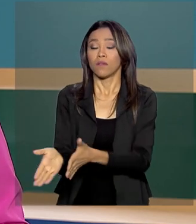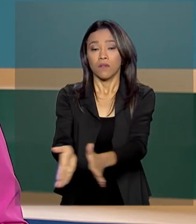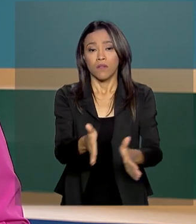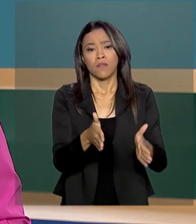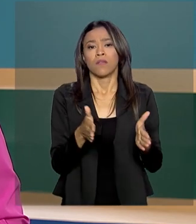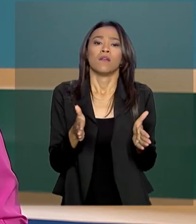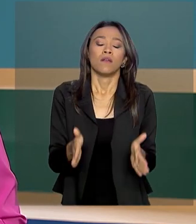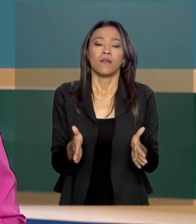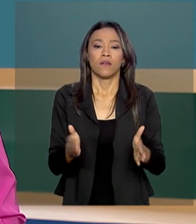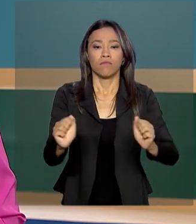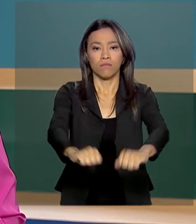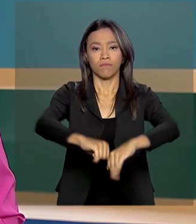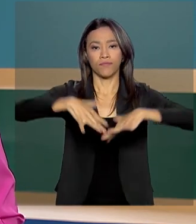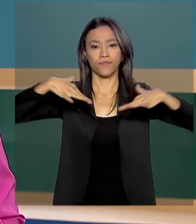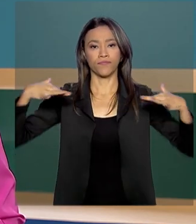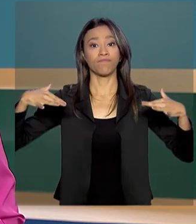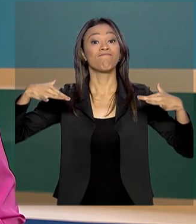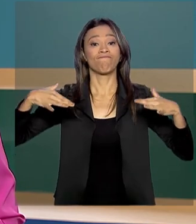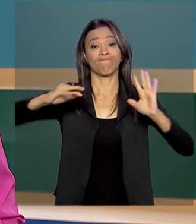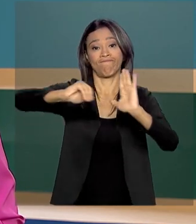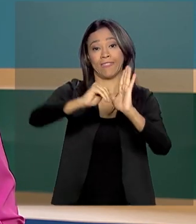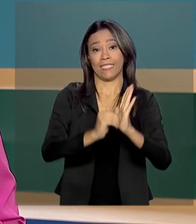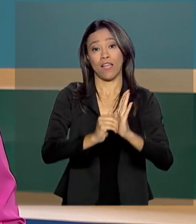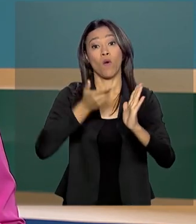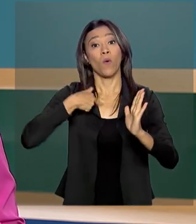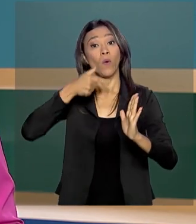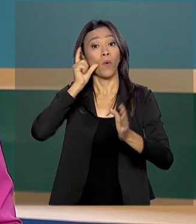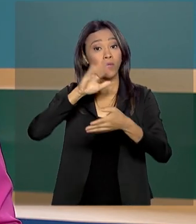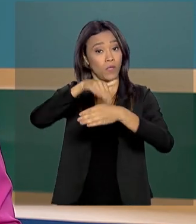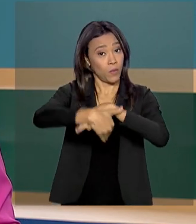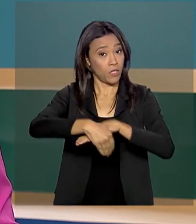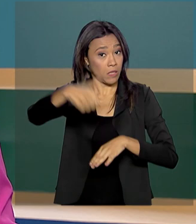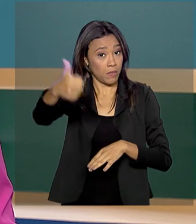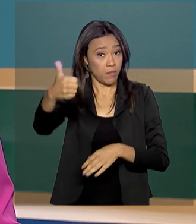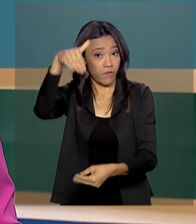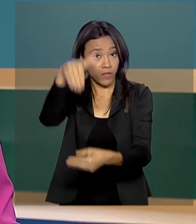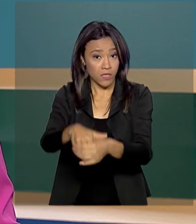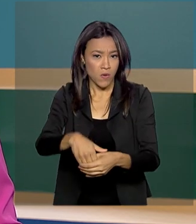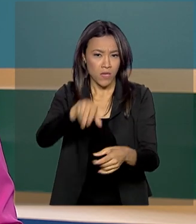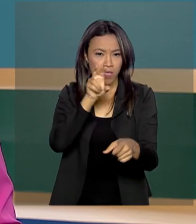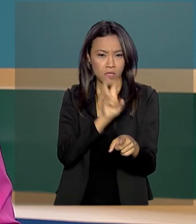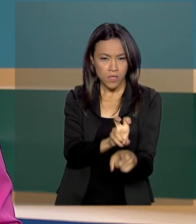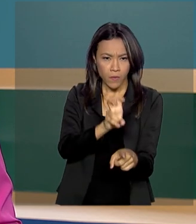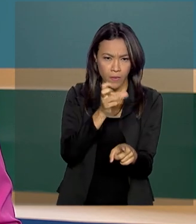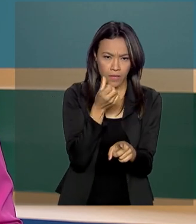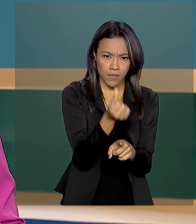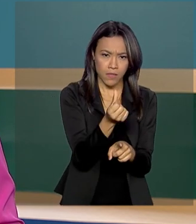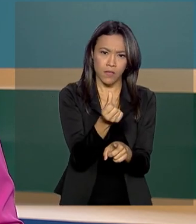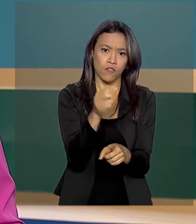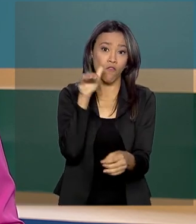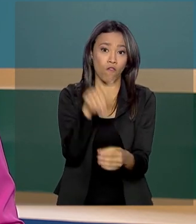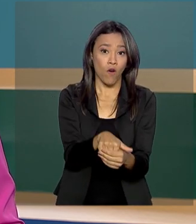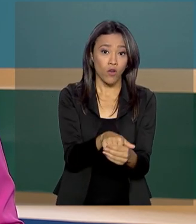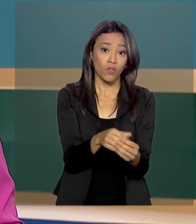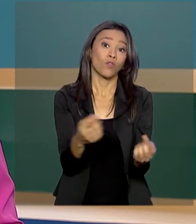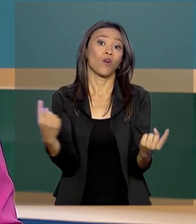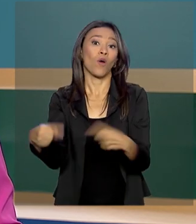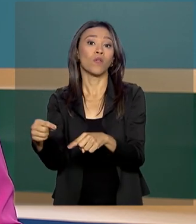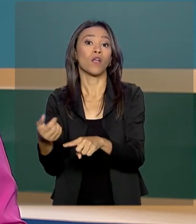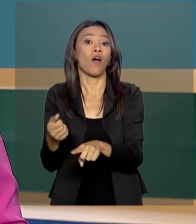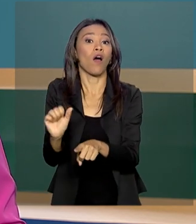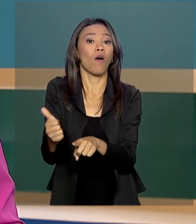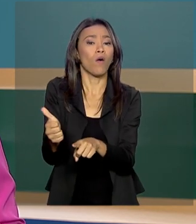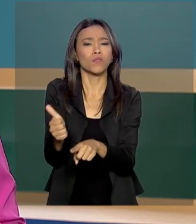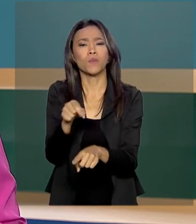O Plenário do Senado aprovou ontem à noite, em primeiro turno, por 56 votos. A 11, o texto base da